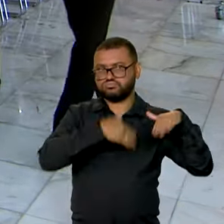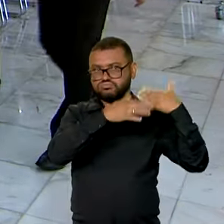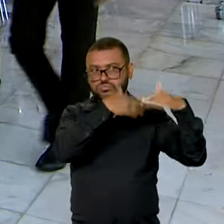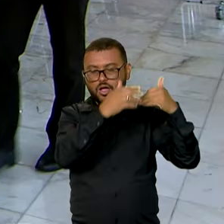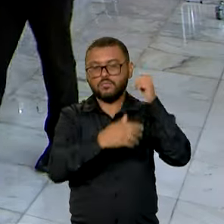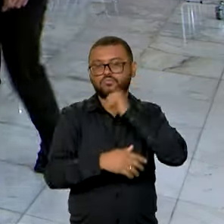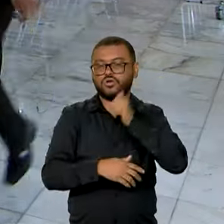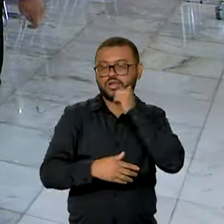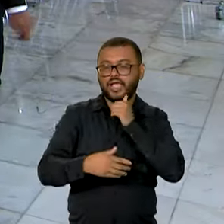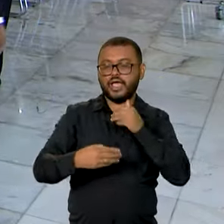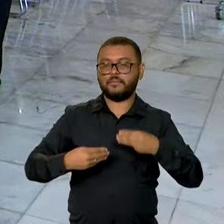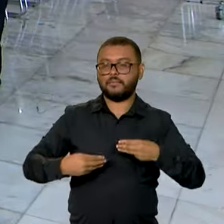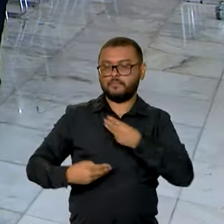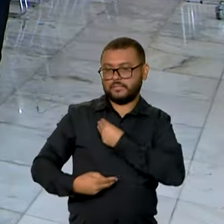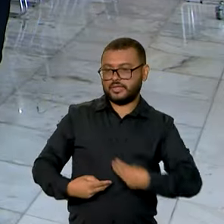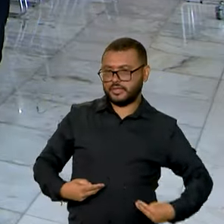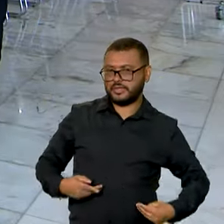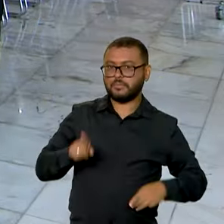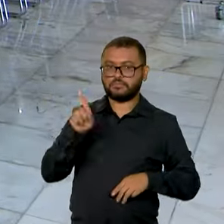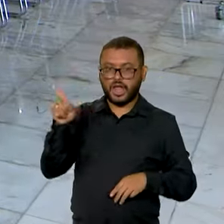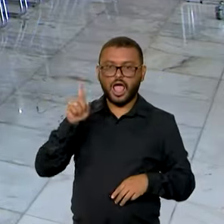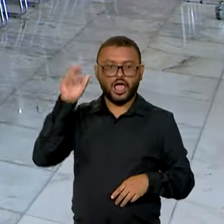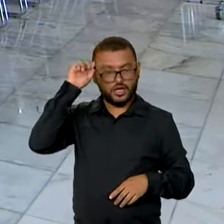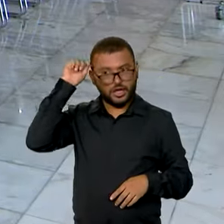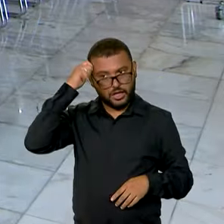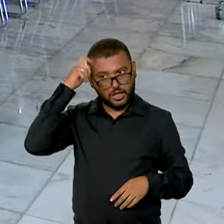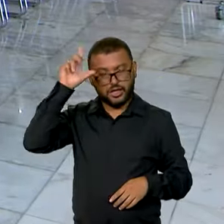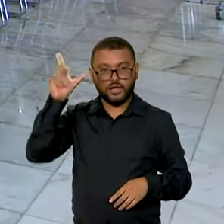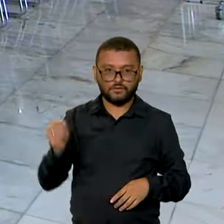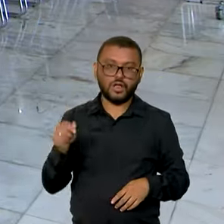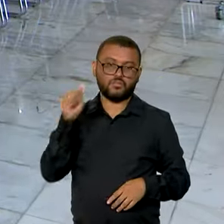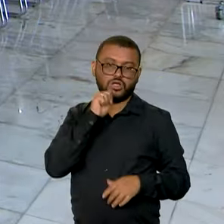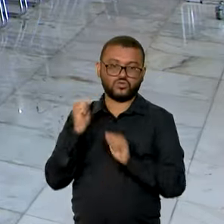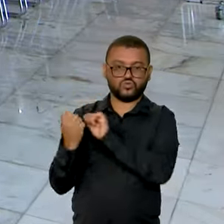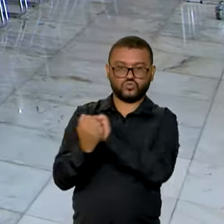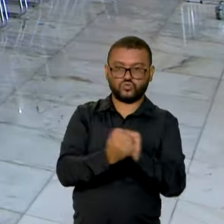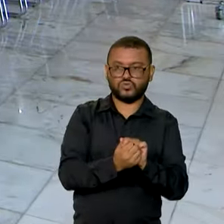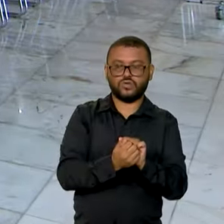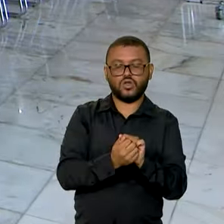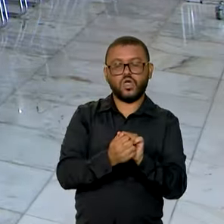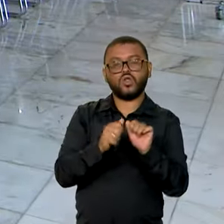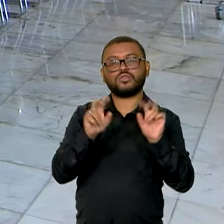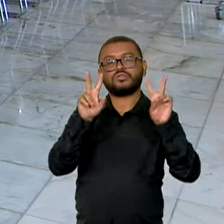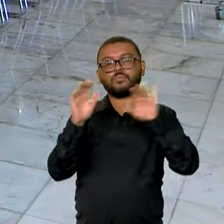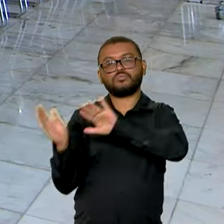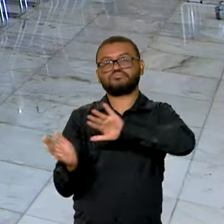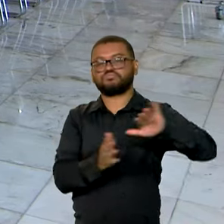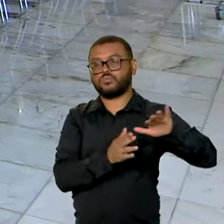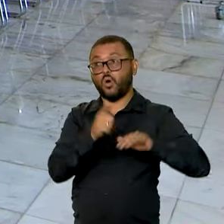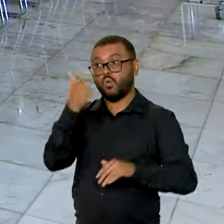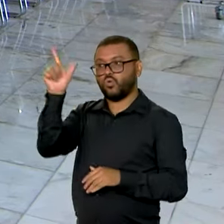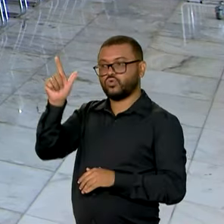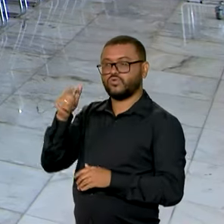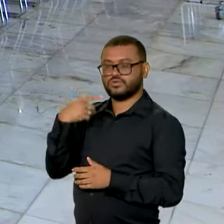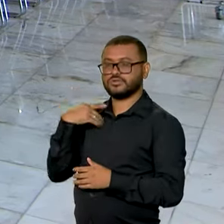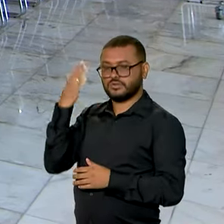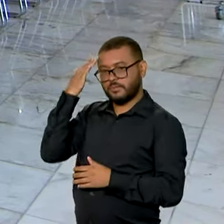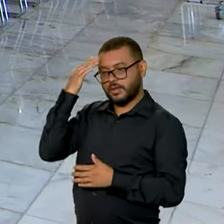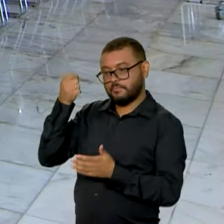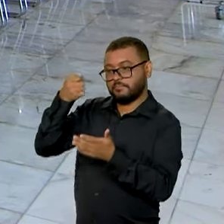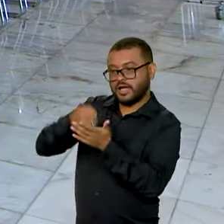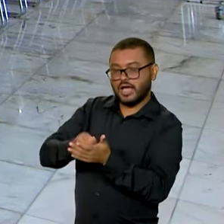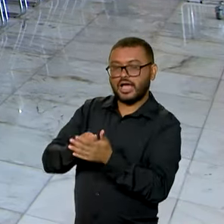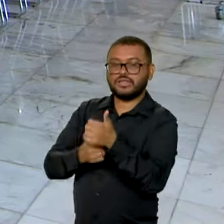ministra de Relações Internacionais da África do Sul, Naled Pandor. Bom, mudando de assunto, a gente fala agora do pagamento do